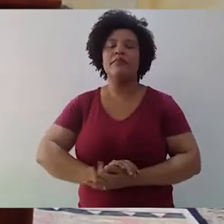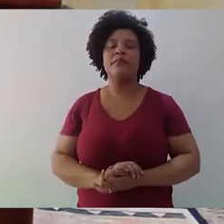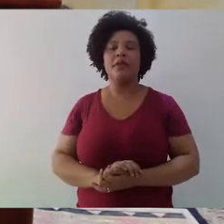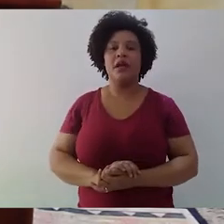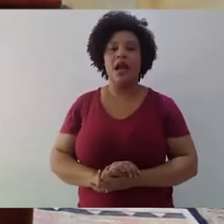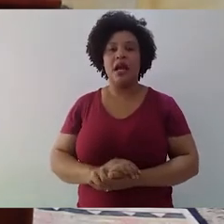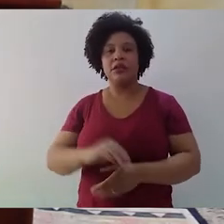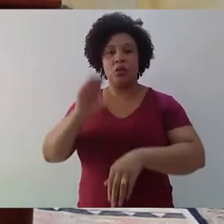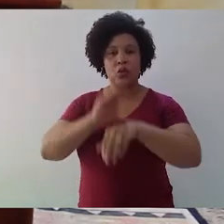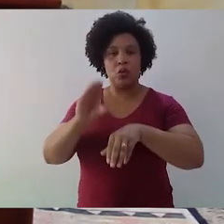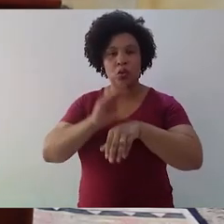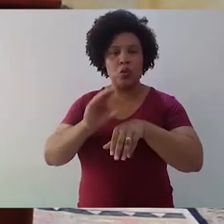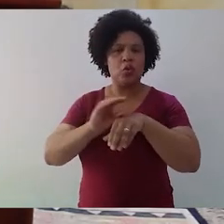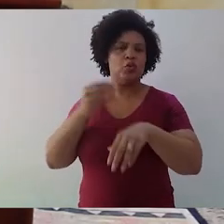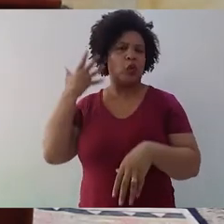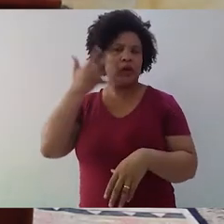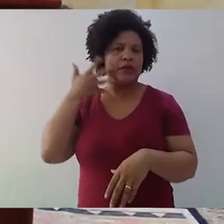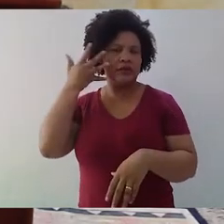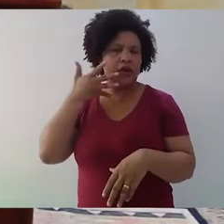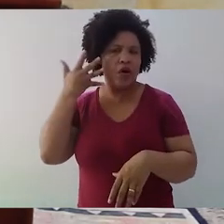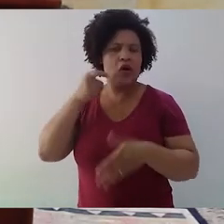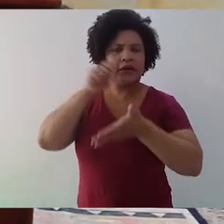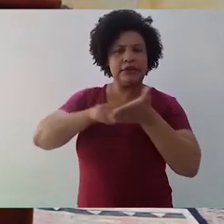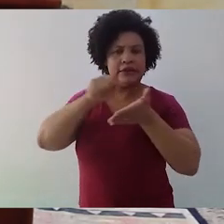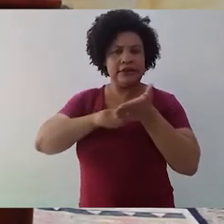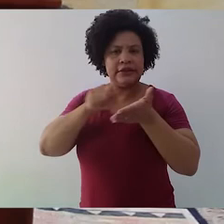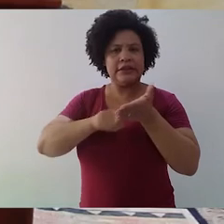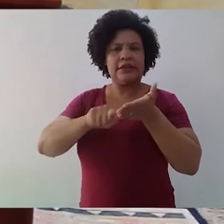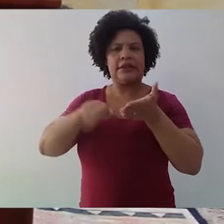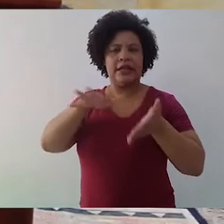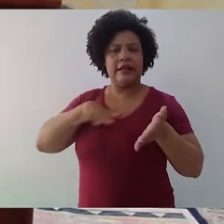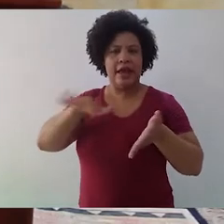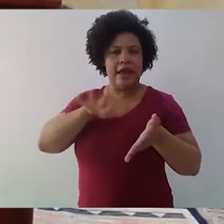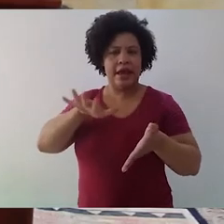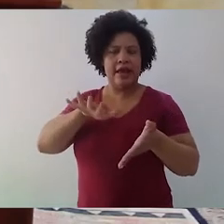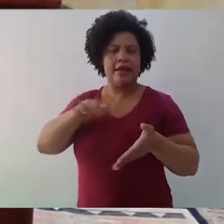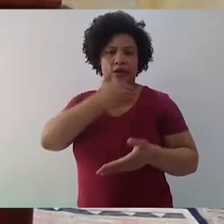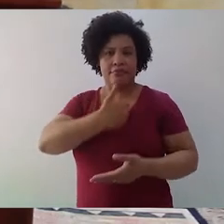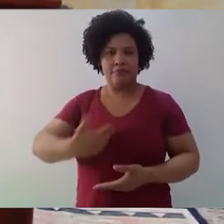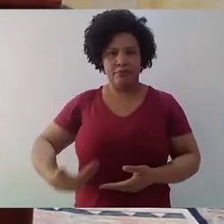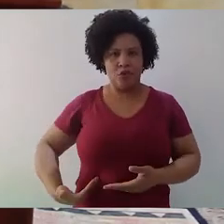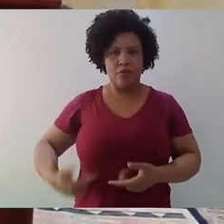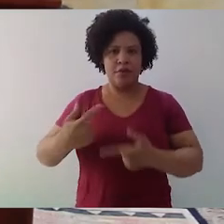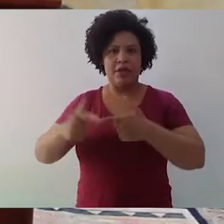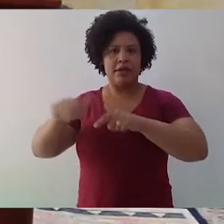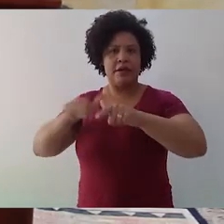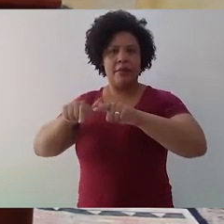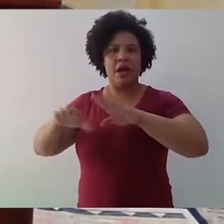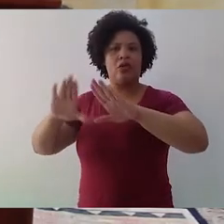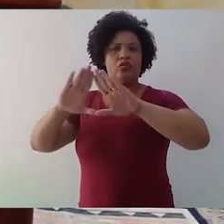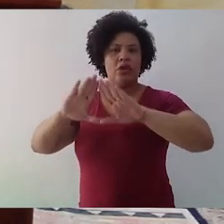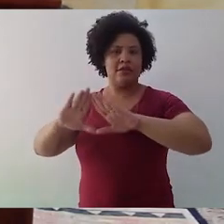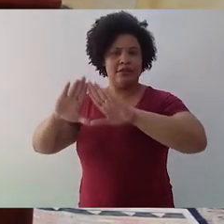nos cursos de oratória, de retórica, especialmente na esfera pública, uma vez que trabalhamos na Assembleia Legislativa de Minas e